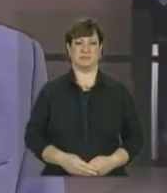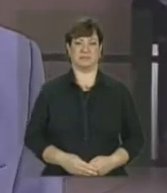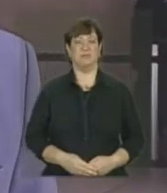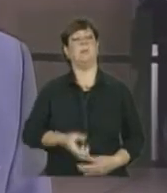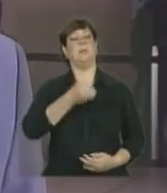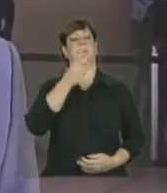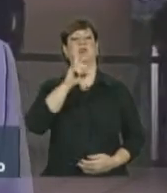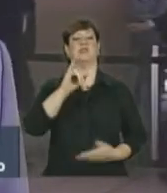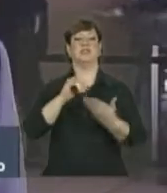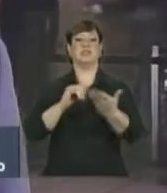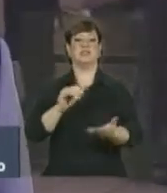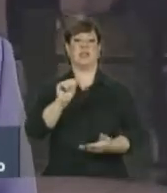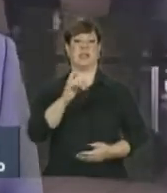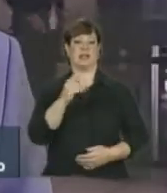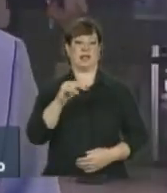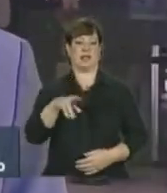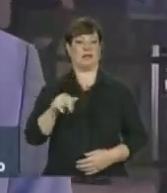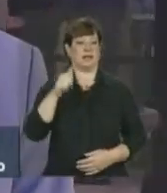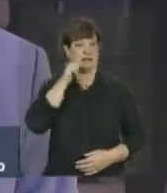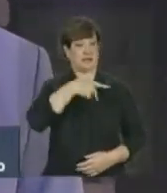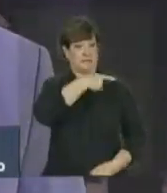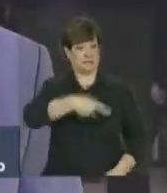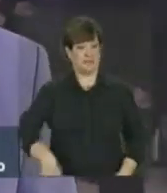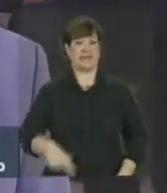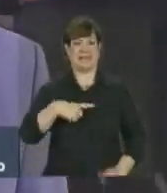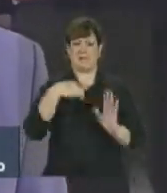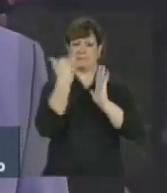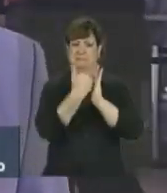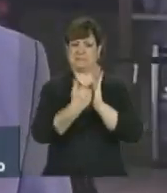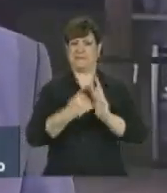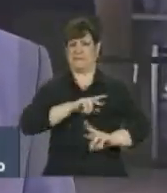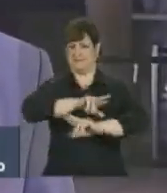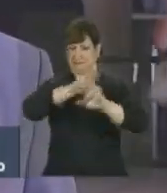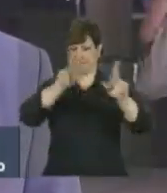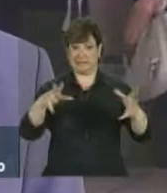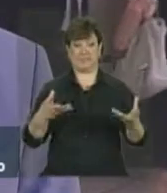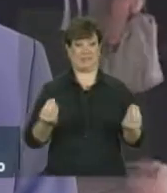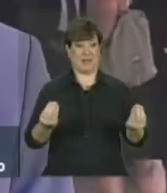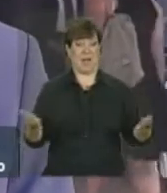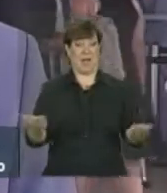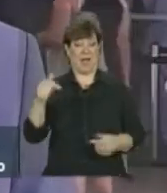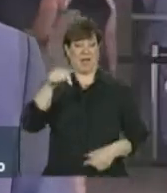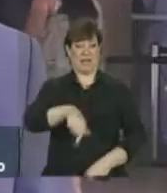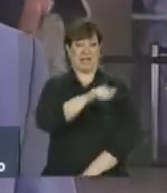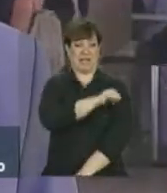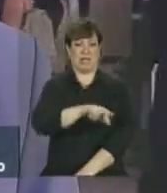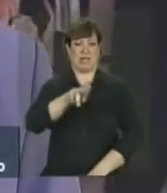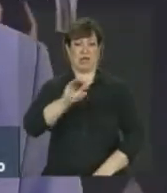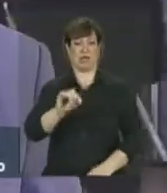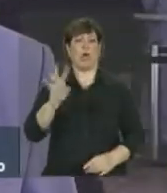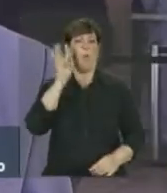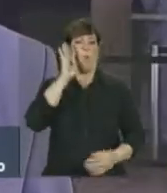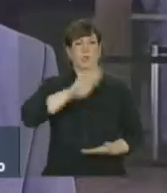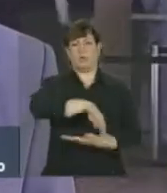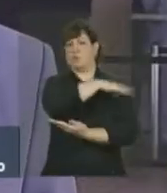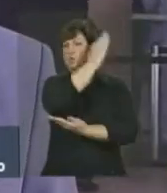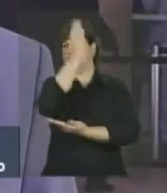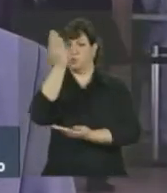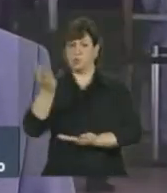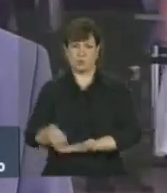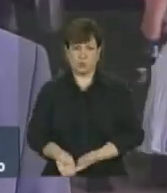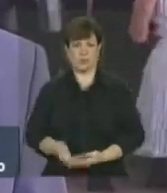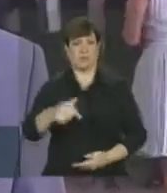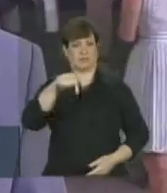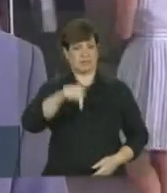Bom dia, Adriana. A presidenta tem uma agenda repleta aqui no Rio de Janeiro. Ela passa todo dia, toda quarta-feira, aqui na